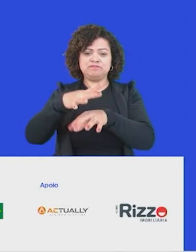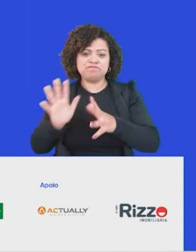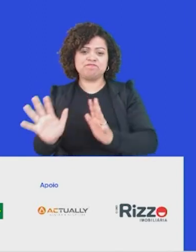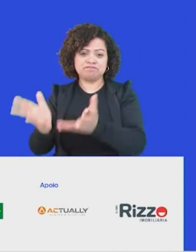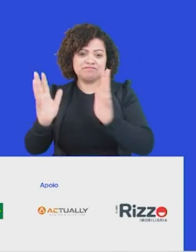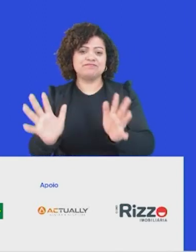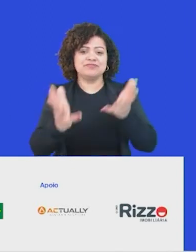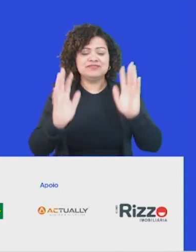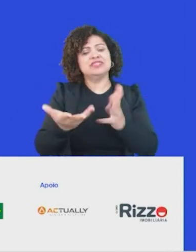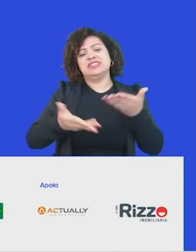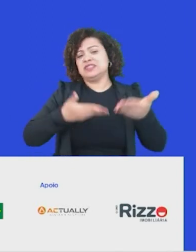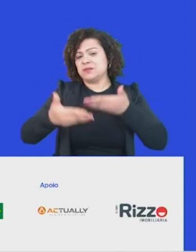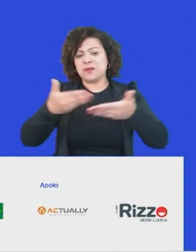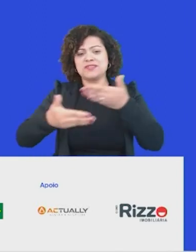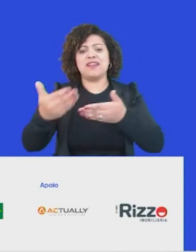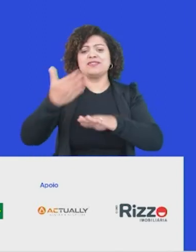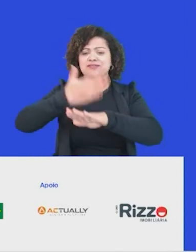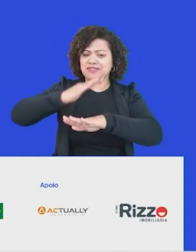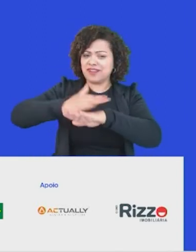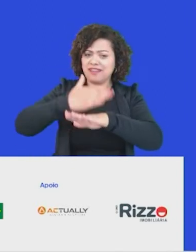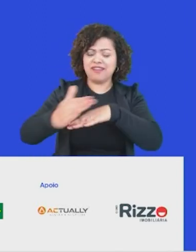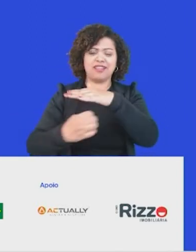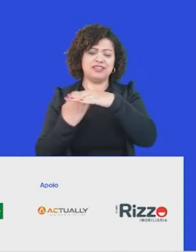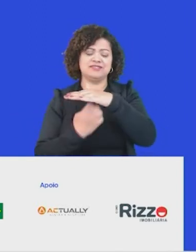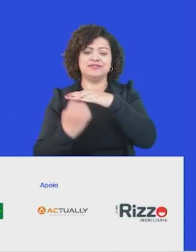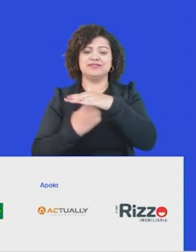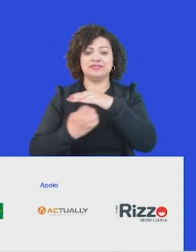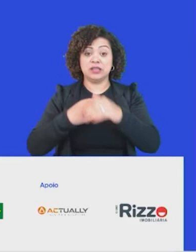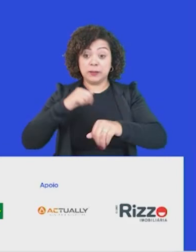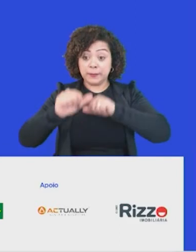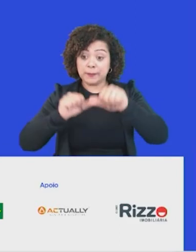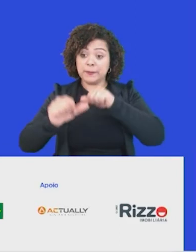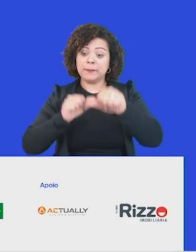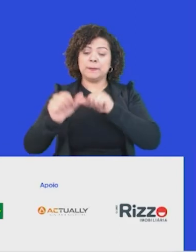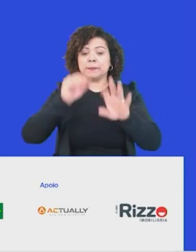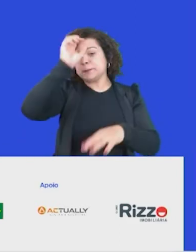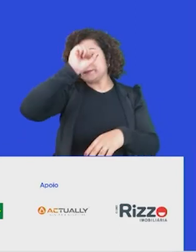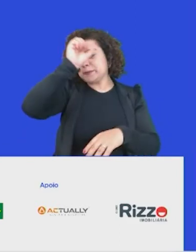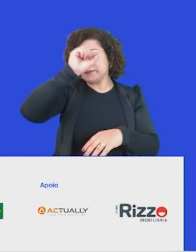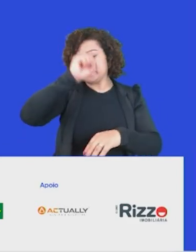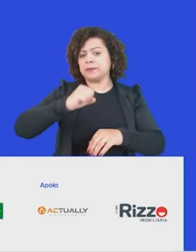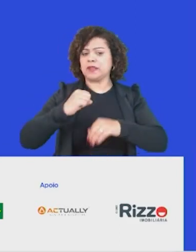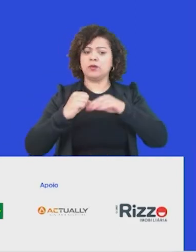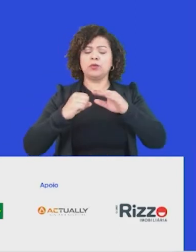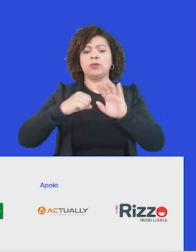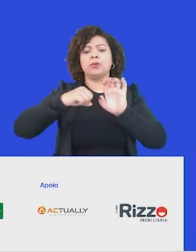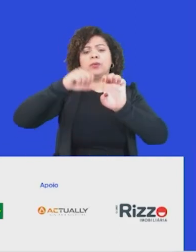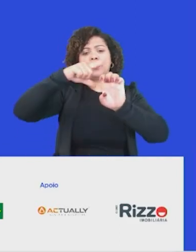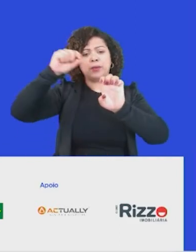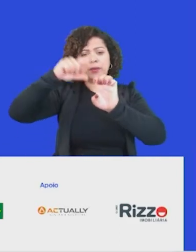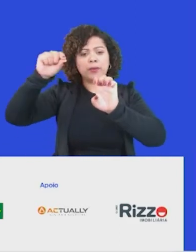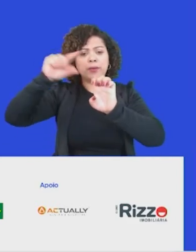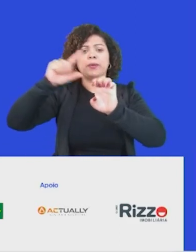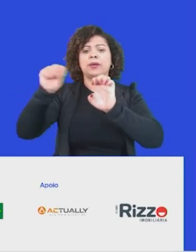processo, que treina embaixadores por toda a empresa e que promove esse intraempreendedorismo e essa capacidade de ideação,